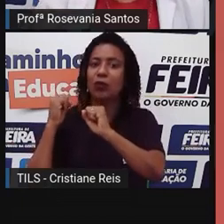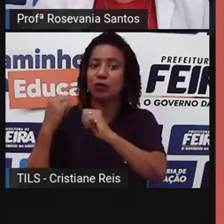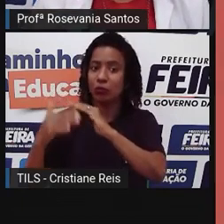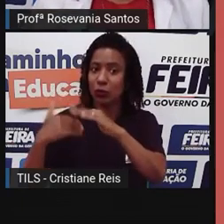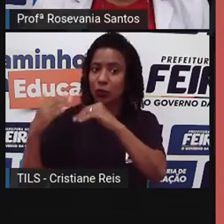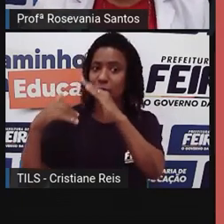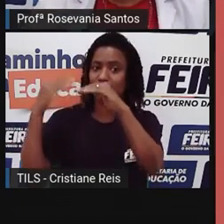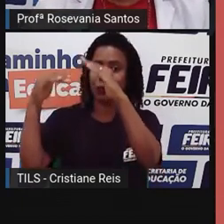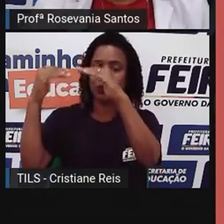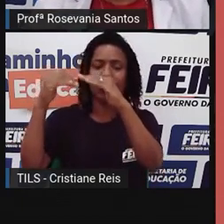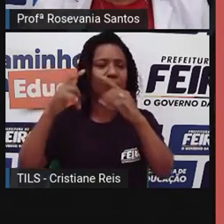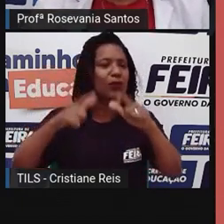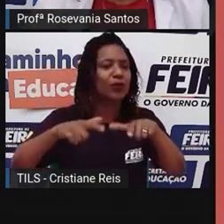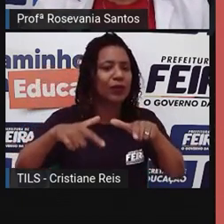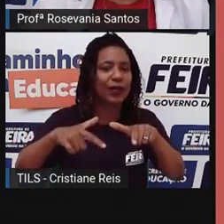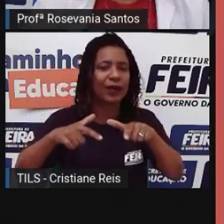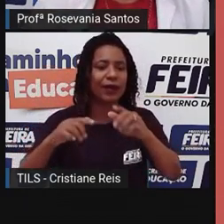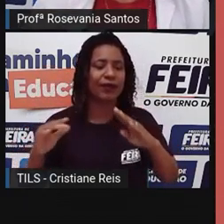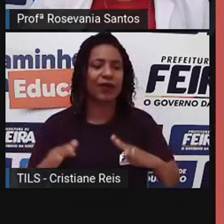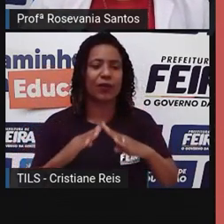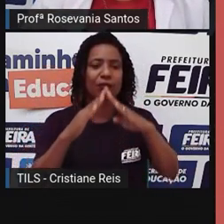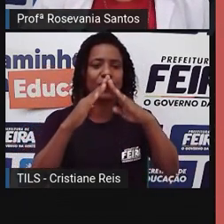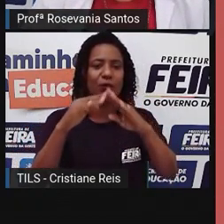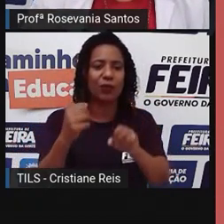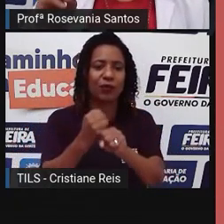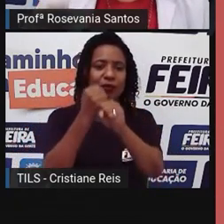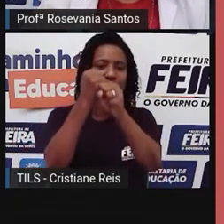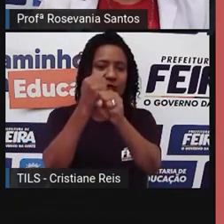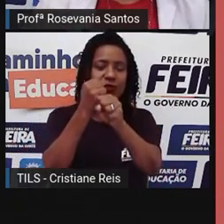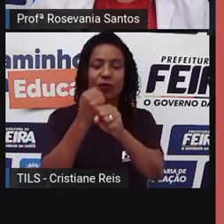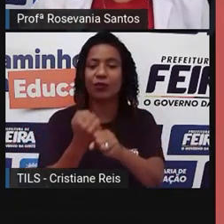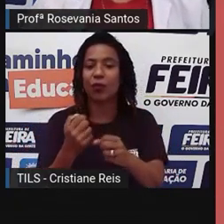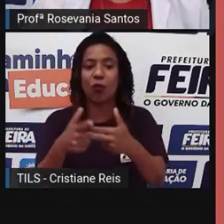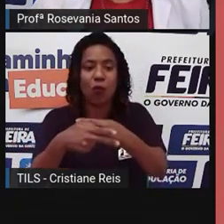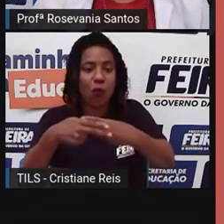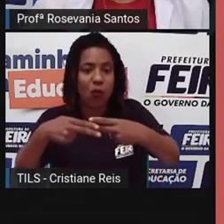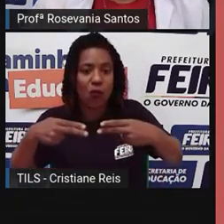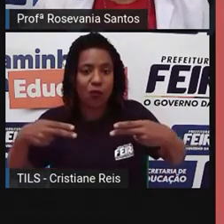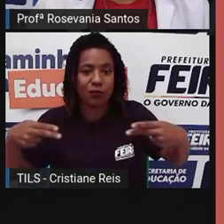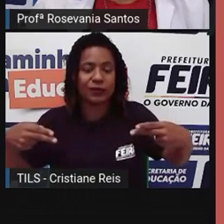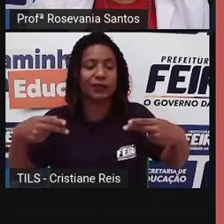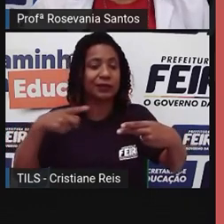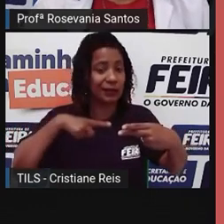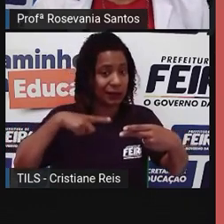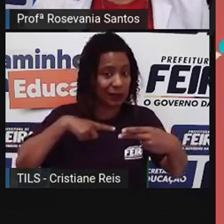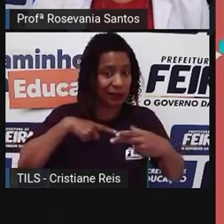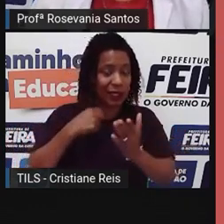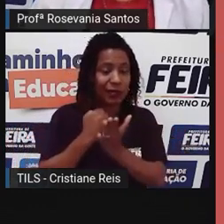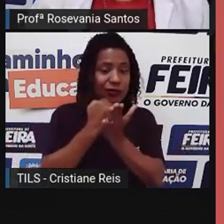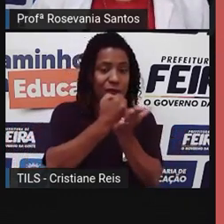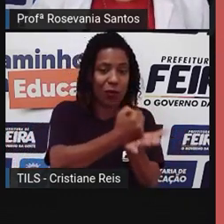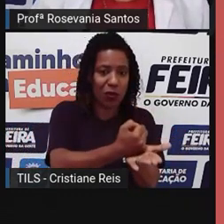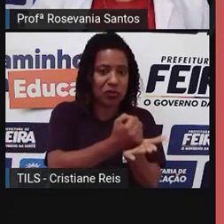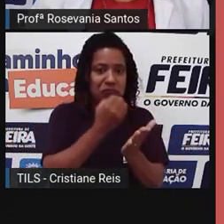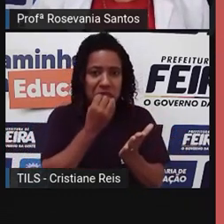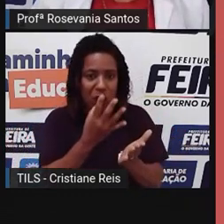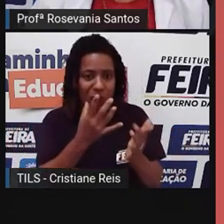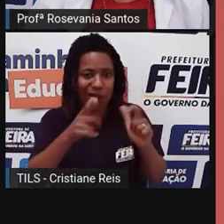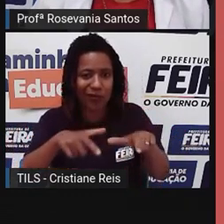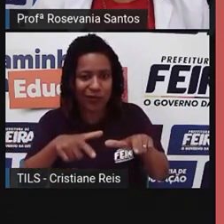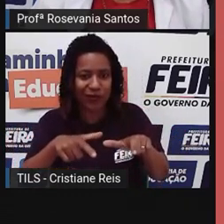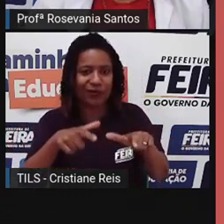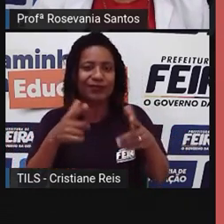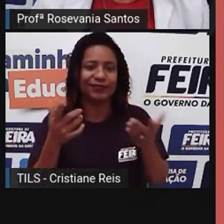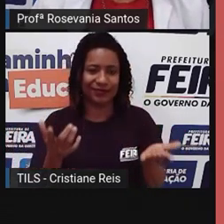escolha do local onde vai se fazer isso, quais são os recursos que aquele local ali oferece, né, então,